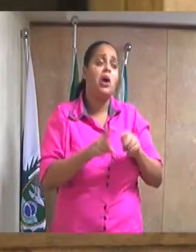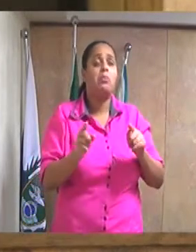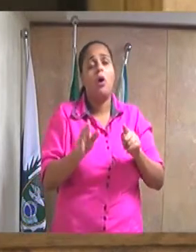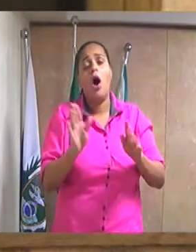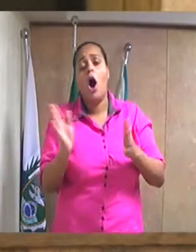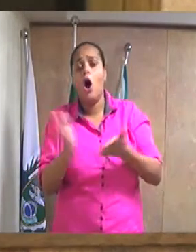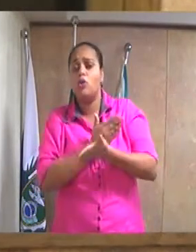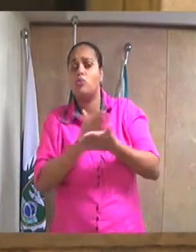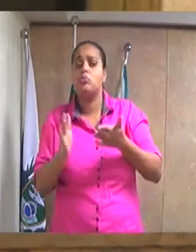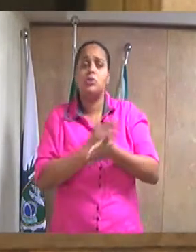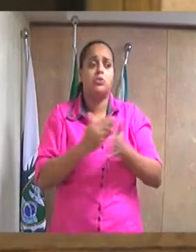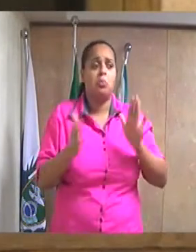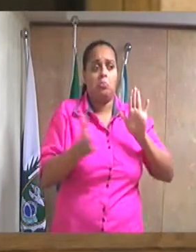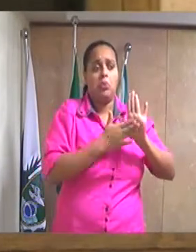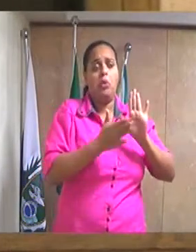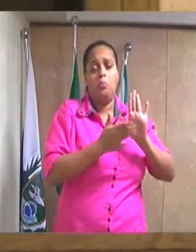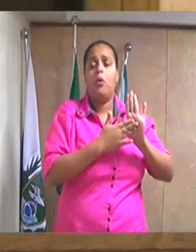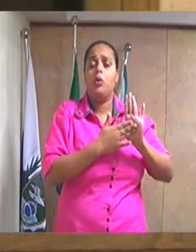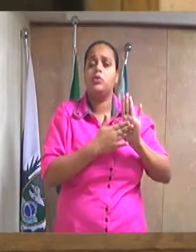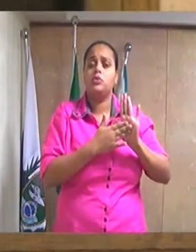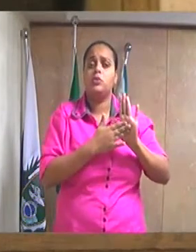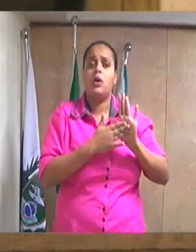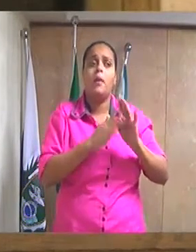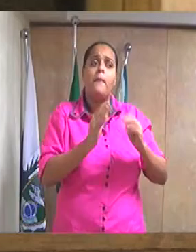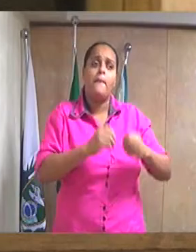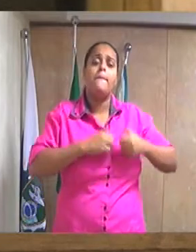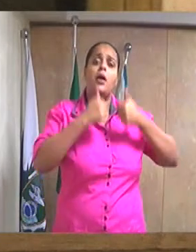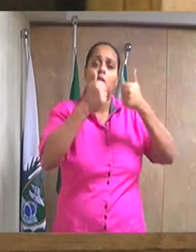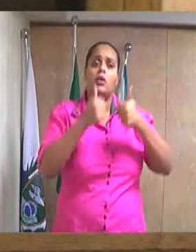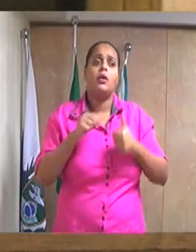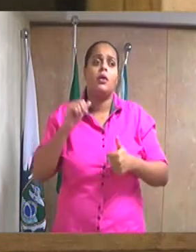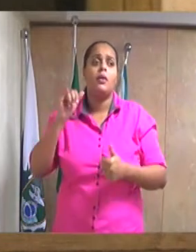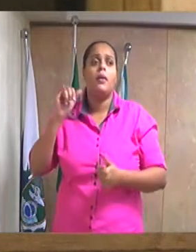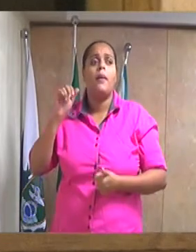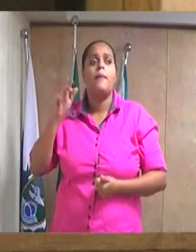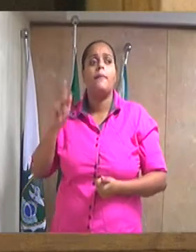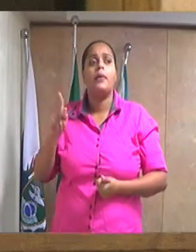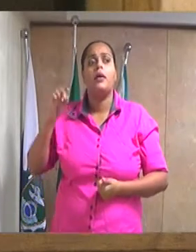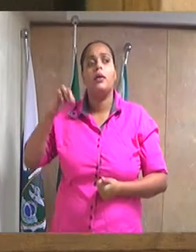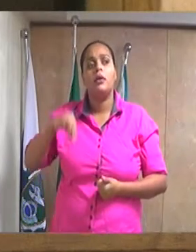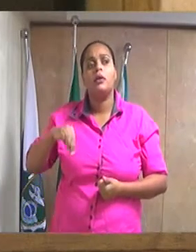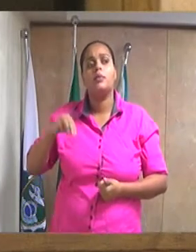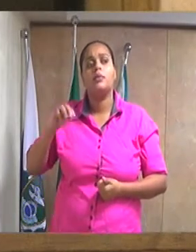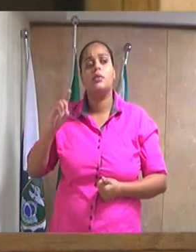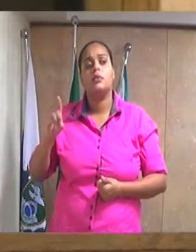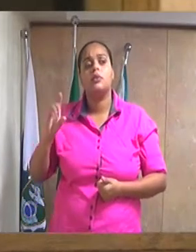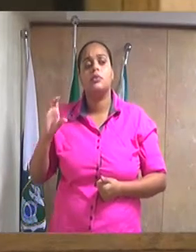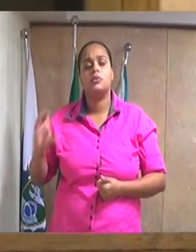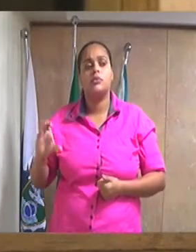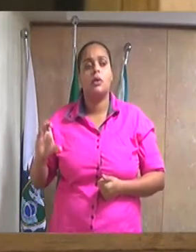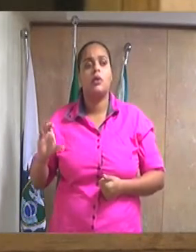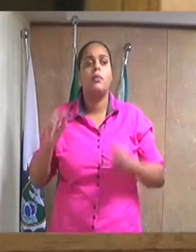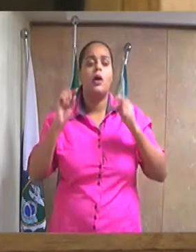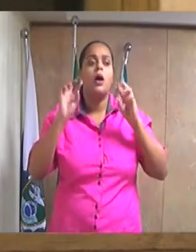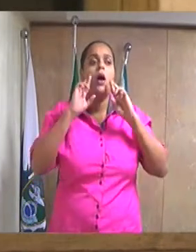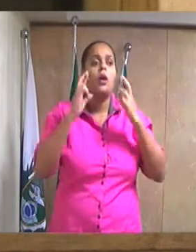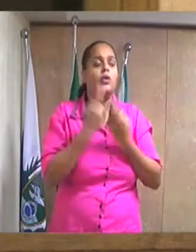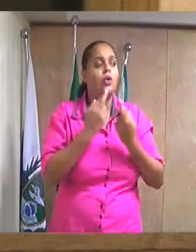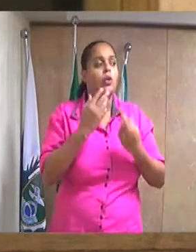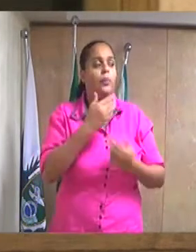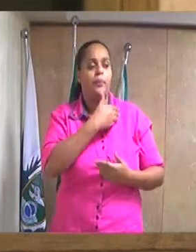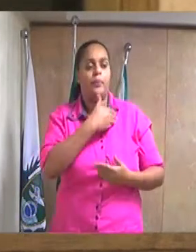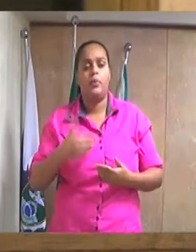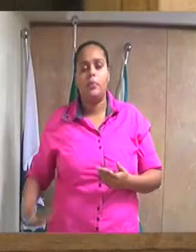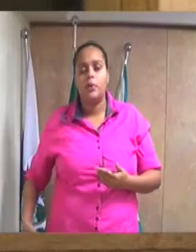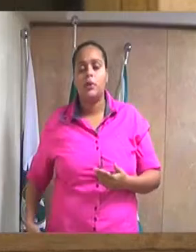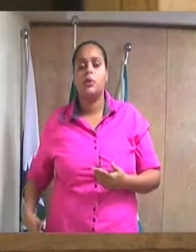fazer, para melhorar também o IPMDC. Então, eu gostaria de solicitar essa audiência pública, chamar aqui o secretário de fazenda,